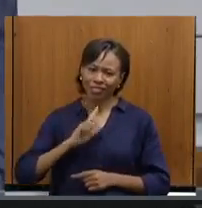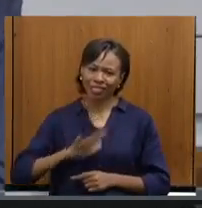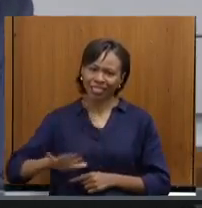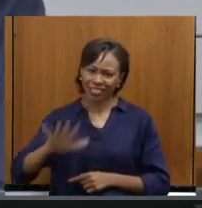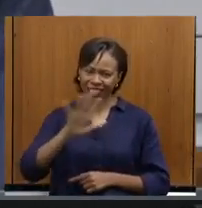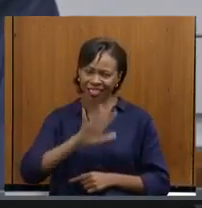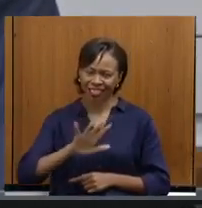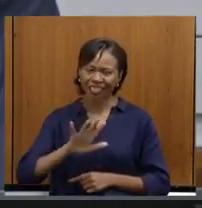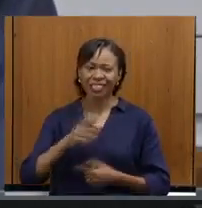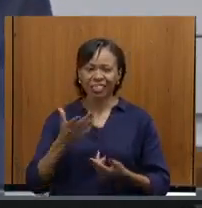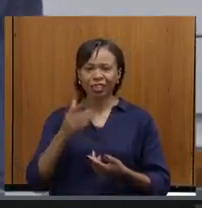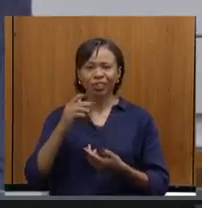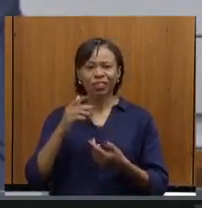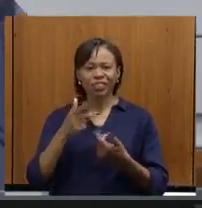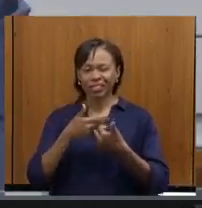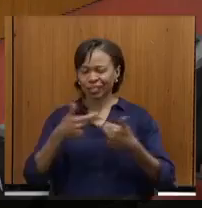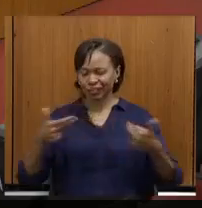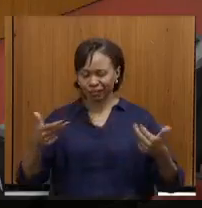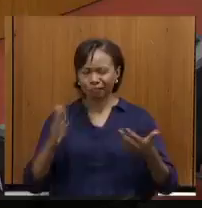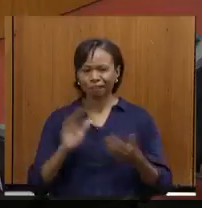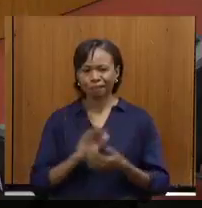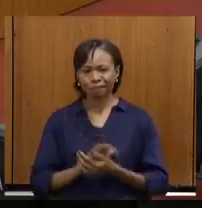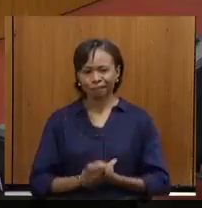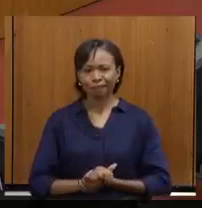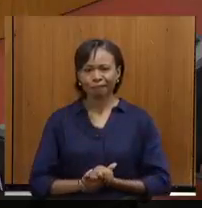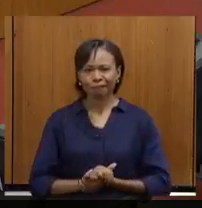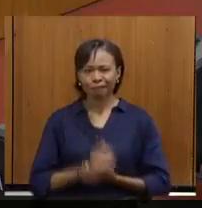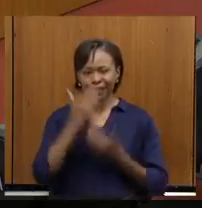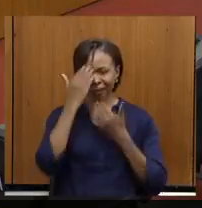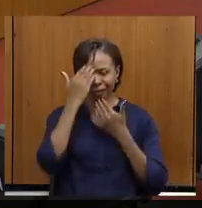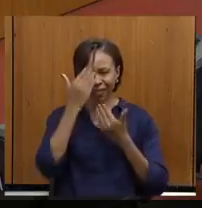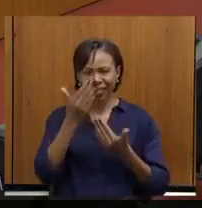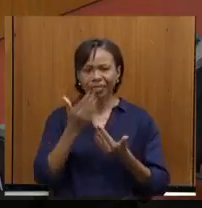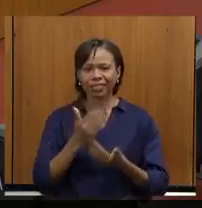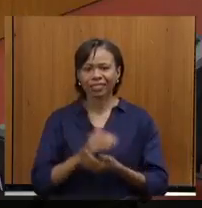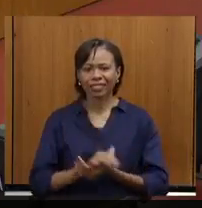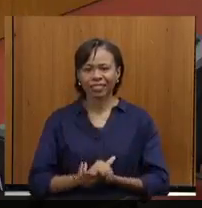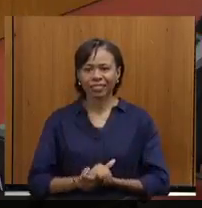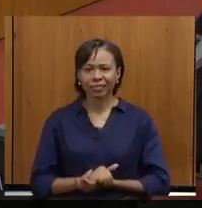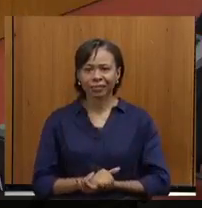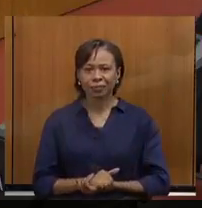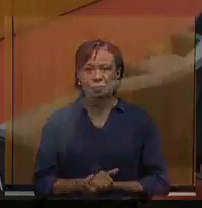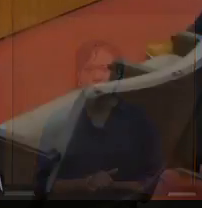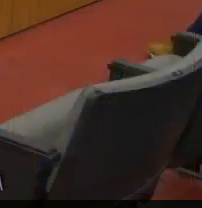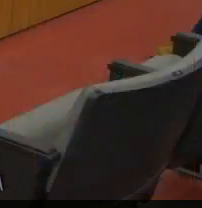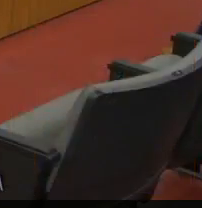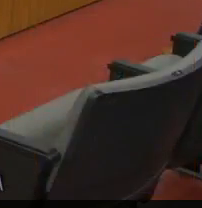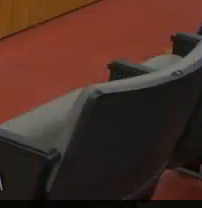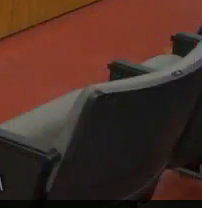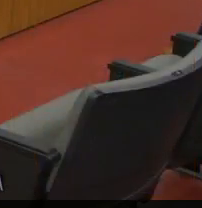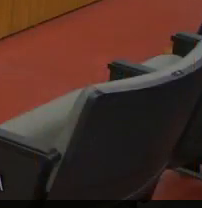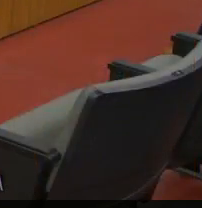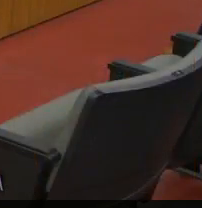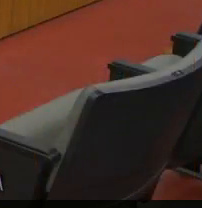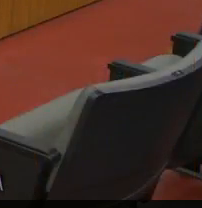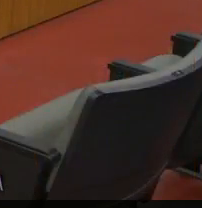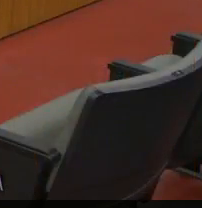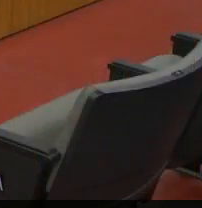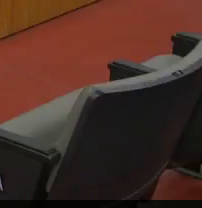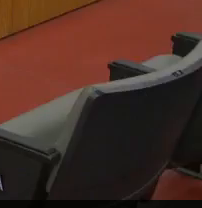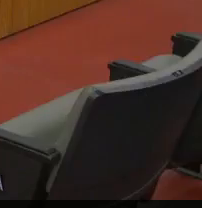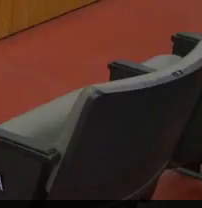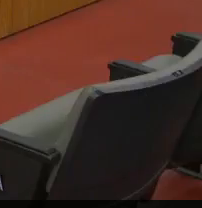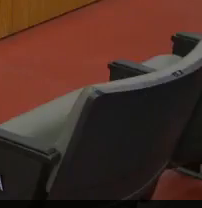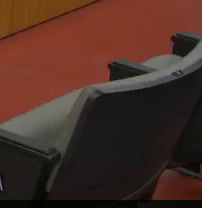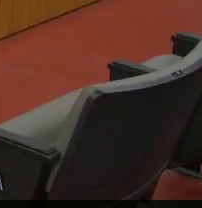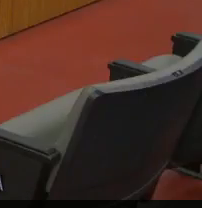São essas as considerações. Ok. Obrigado, senhor presidente da Comissão de Cultura. Vamos suspender esta comissão por cinco